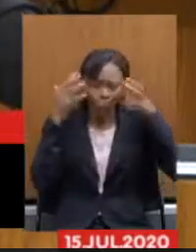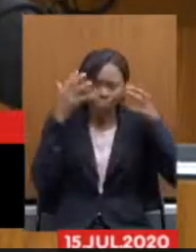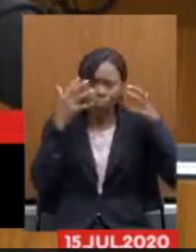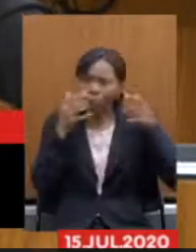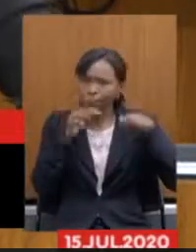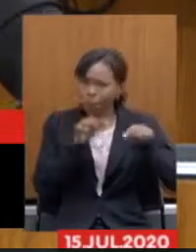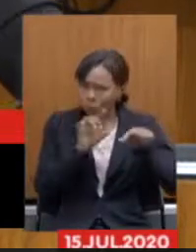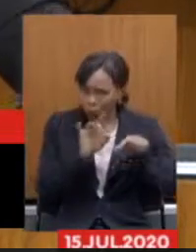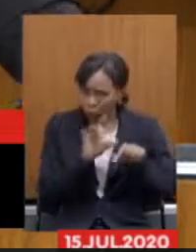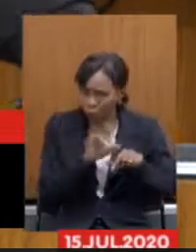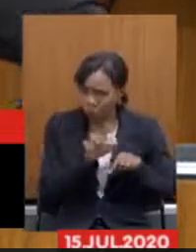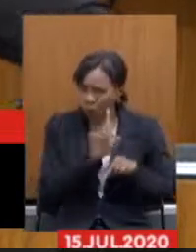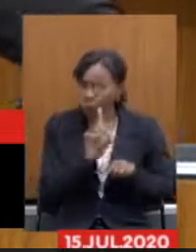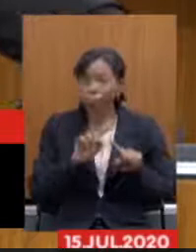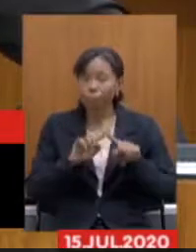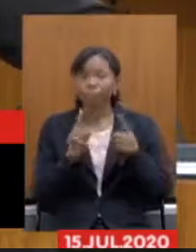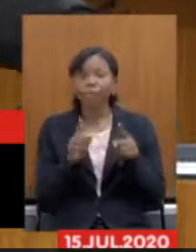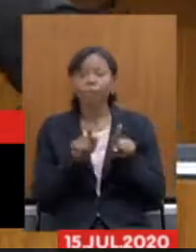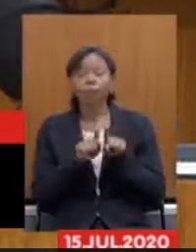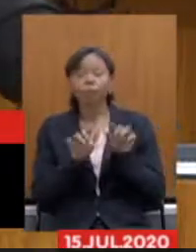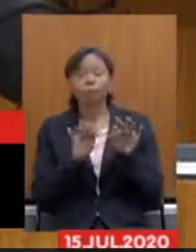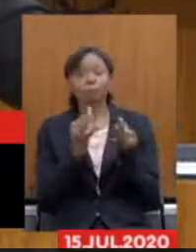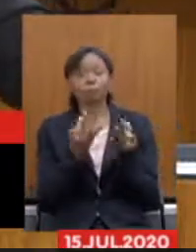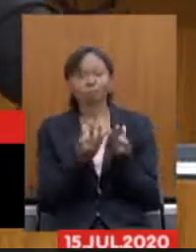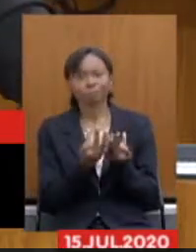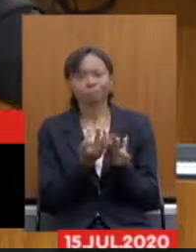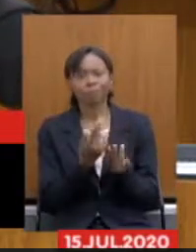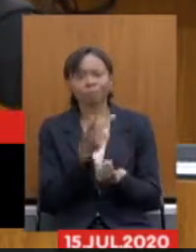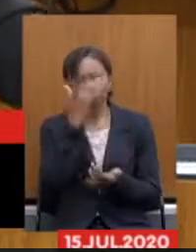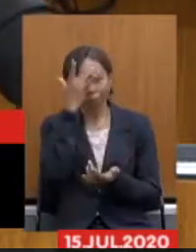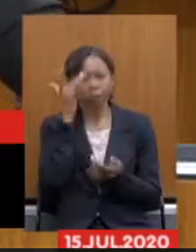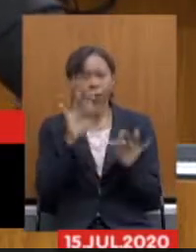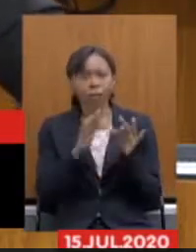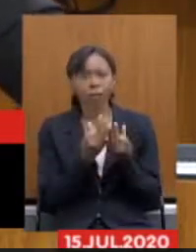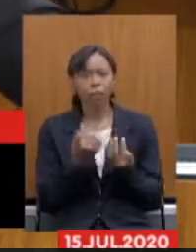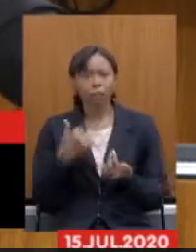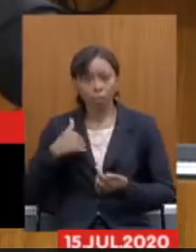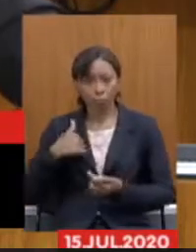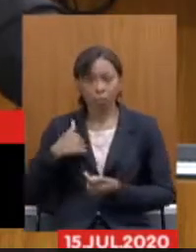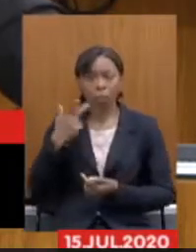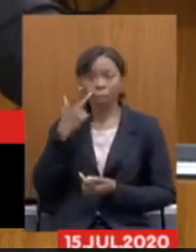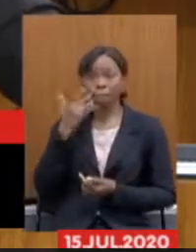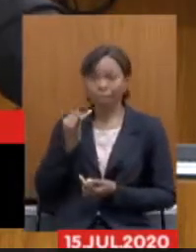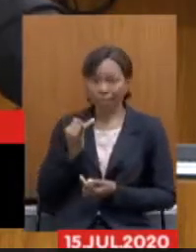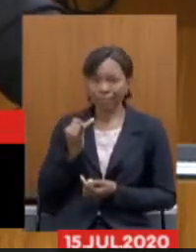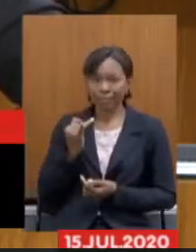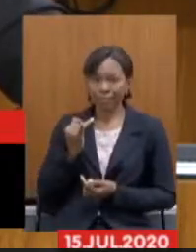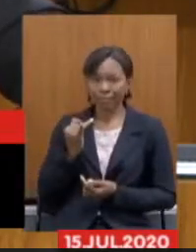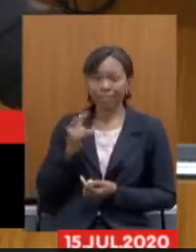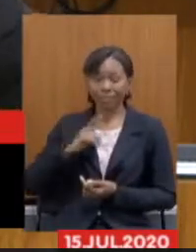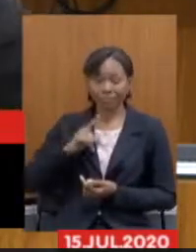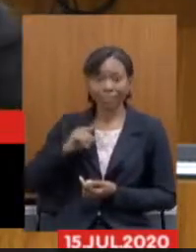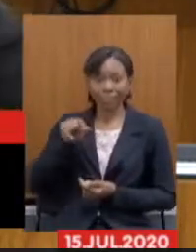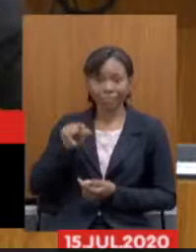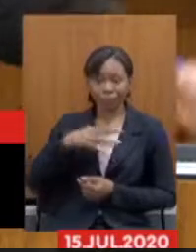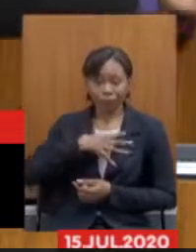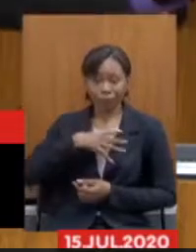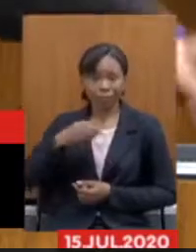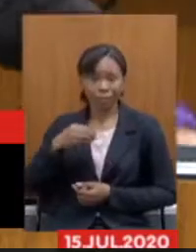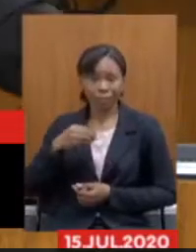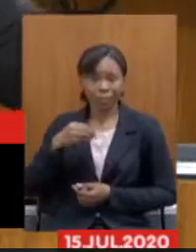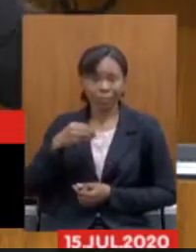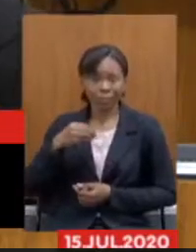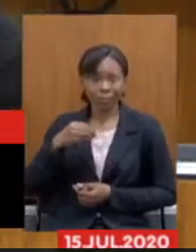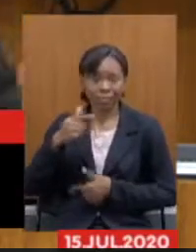falo isso como pai de uma profissional da saúde e que todos os dias que ela